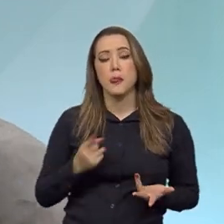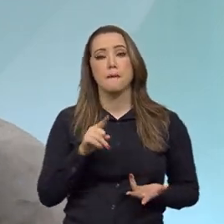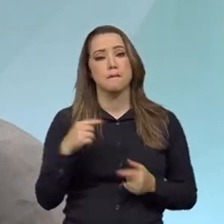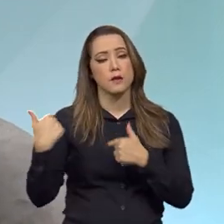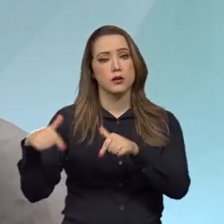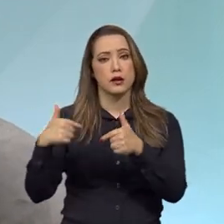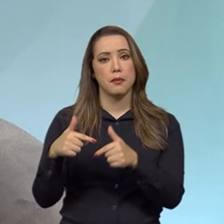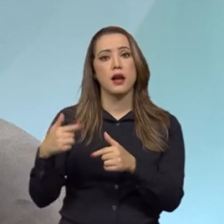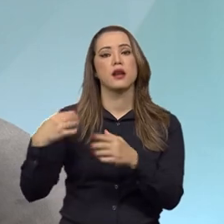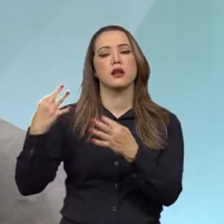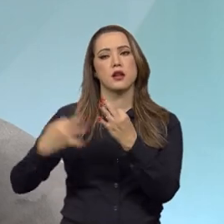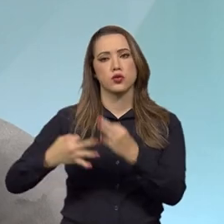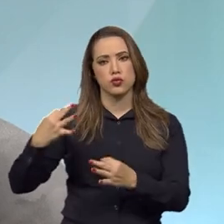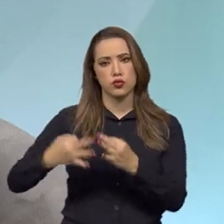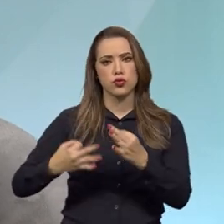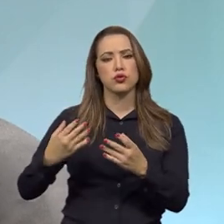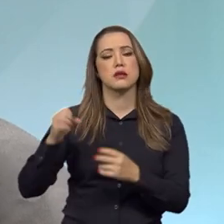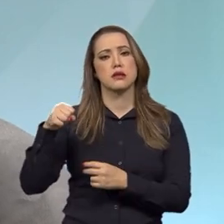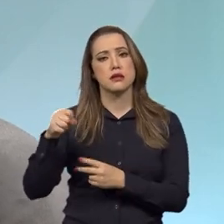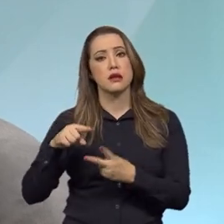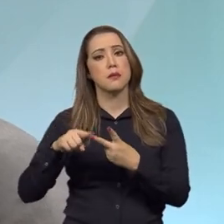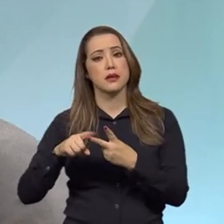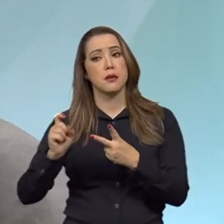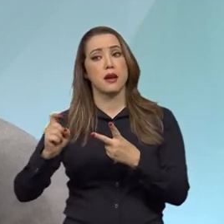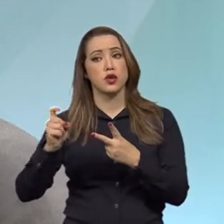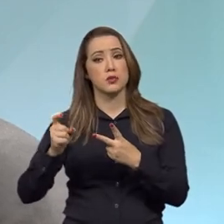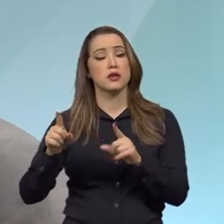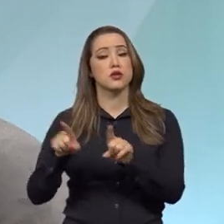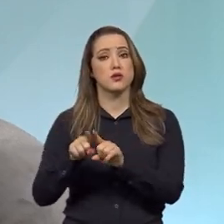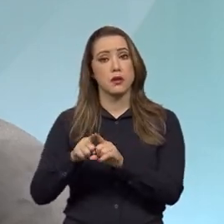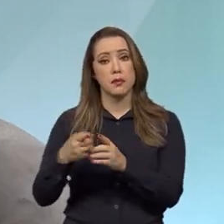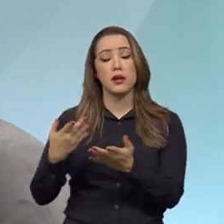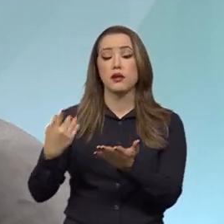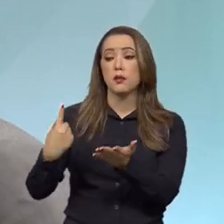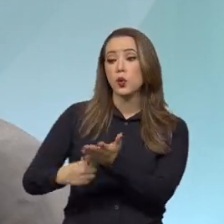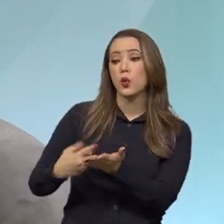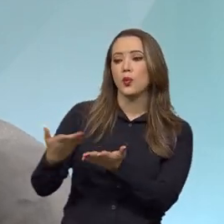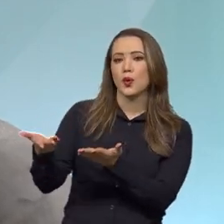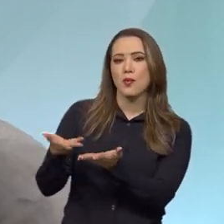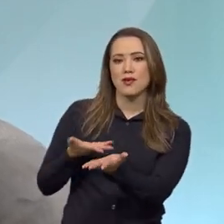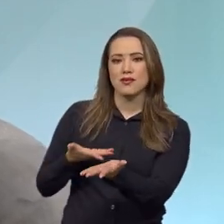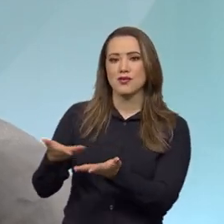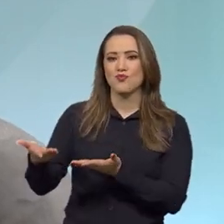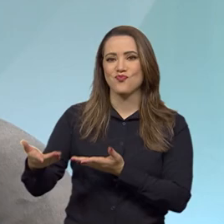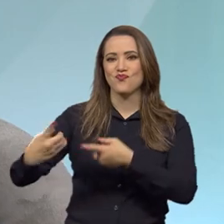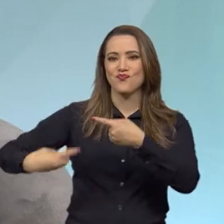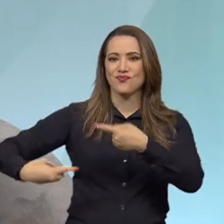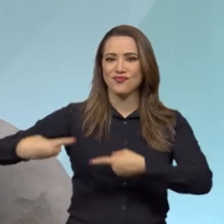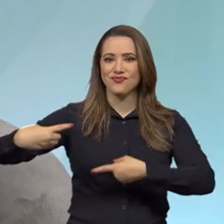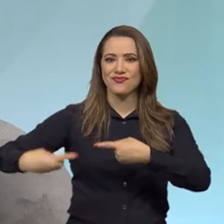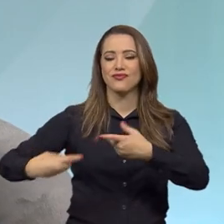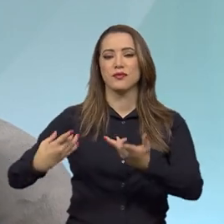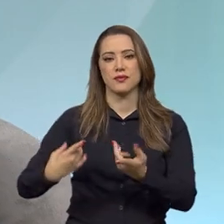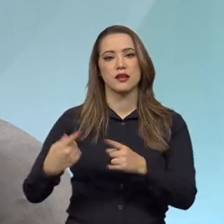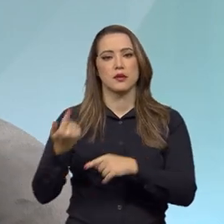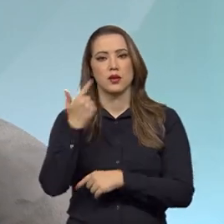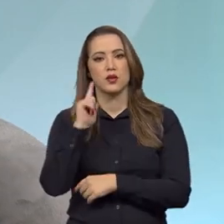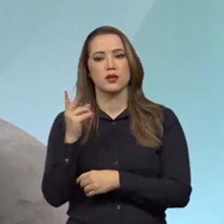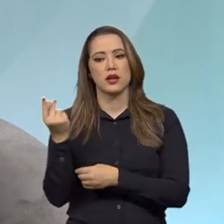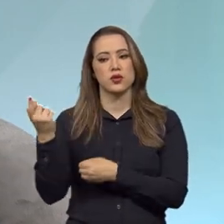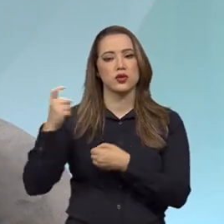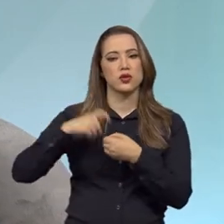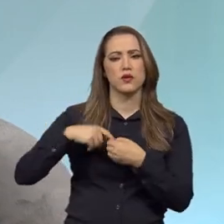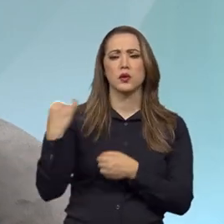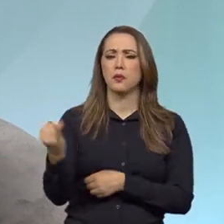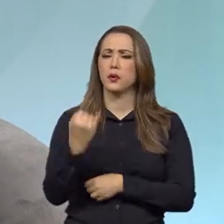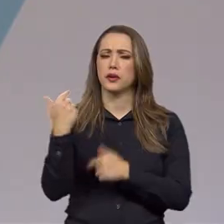como também no âmbito administrativo, a advocacia geral e também no conciliador, a AGU atua recuperando ativos. Também é uma atuação